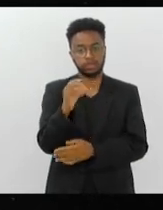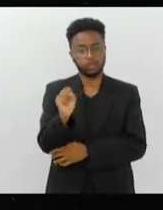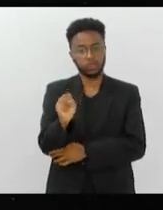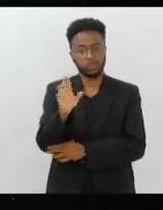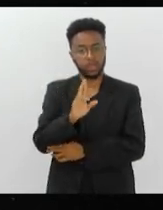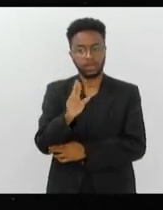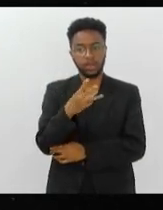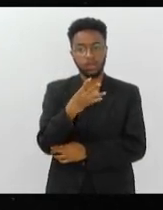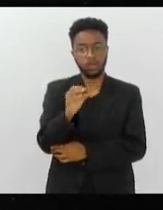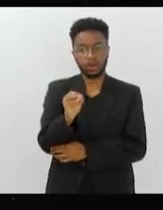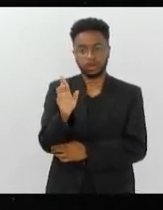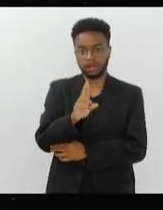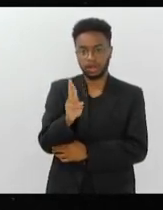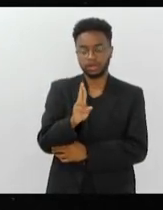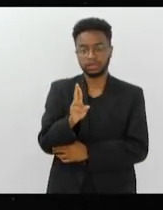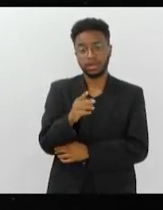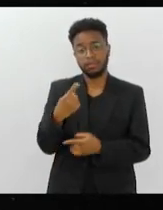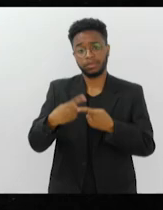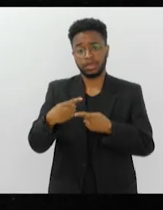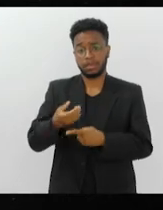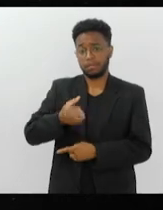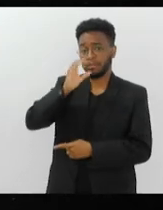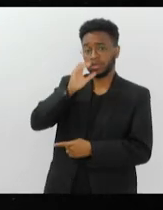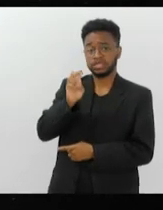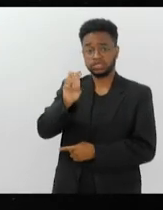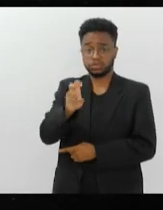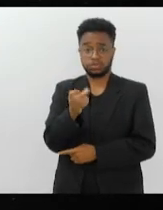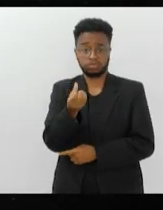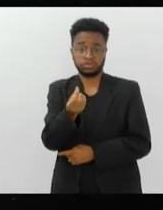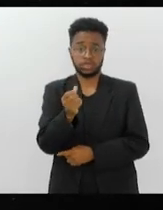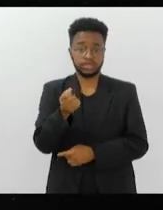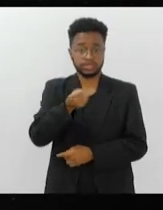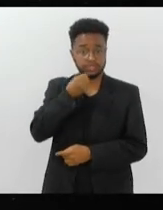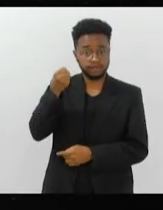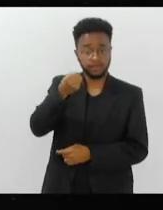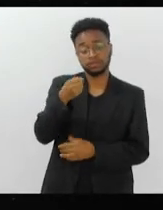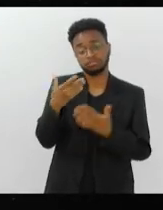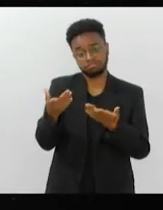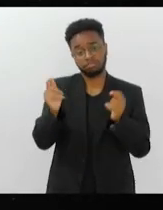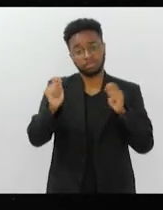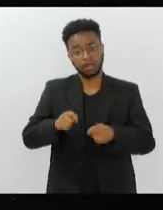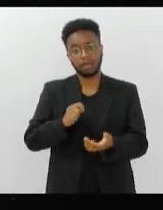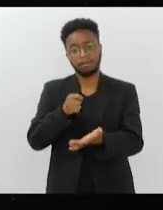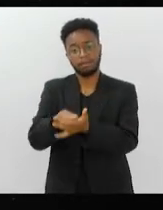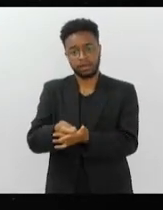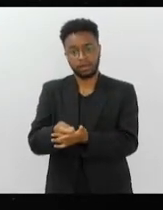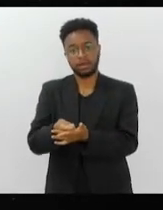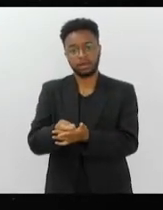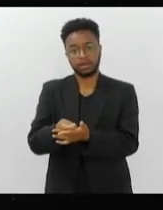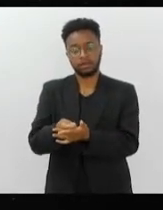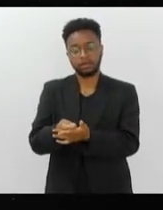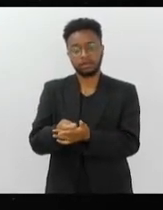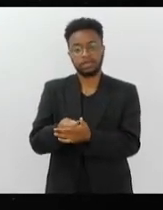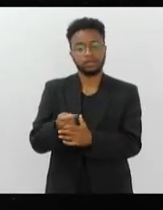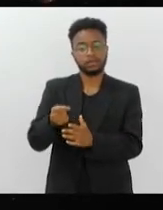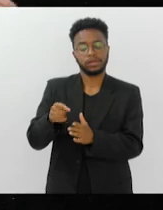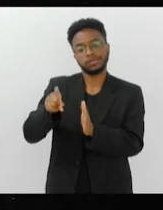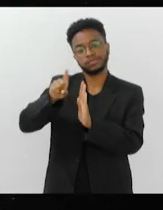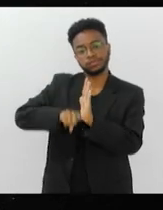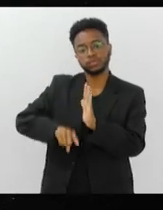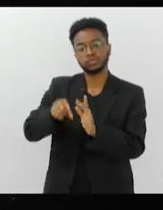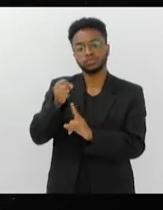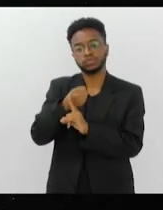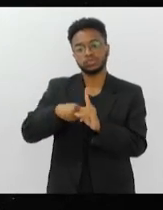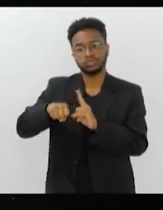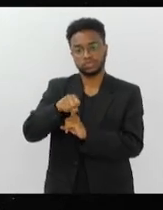o cara toma 5, 6 cervejas para assistir o jogo do Flamengo e do Botafogo, então ele pode pagar uma tarifa social de 500 litros de